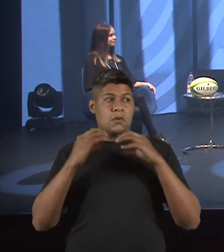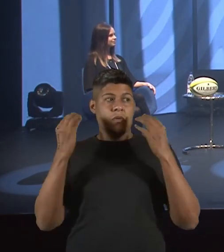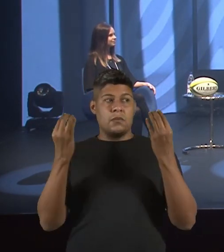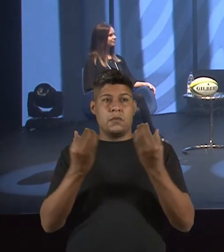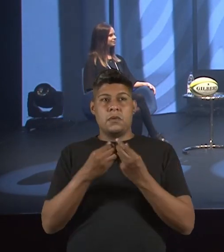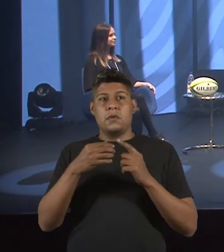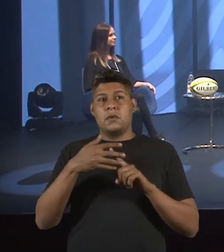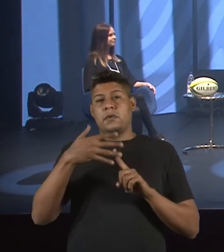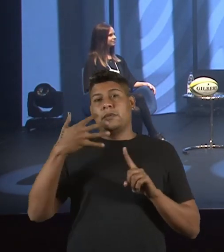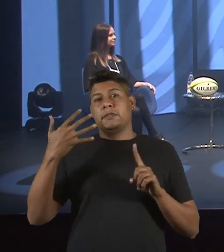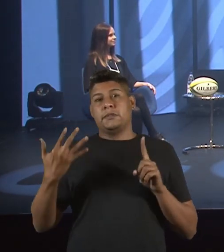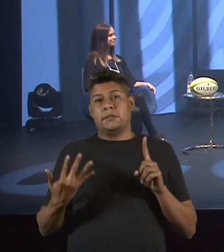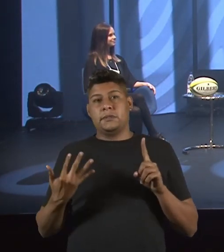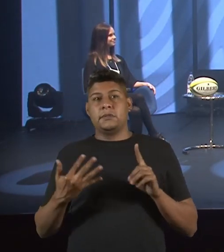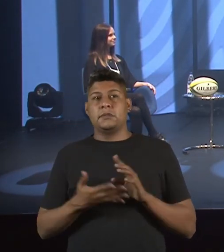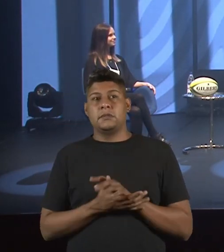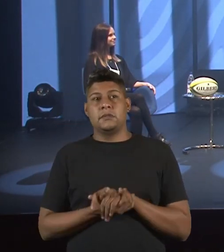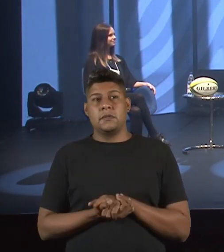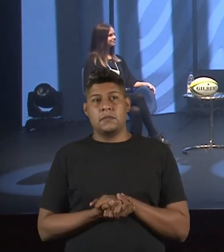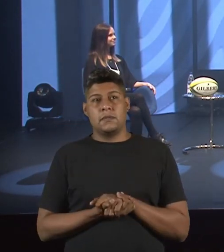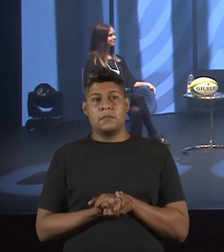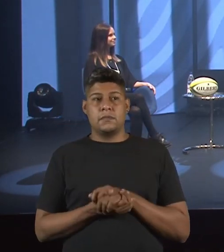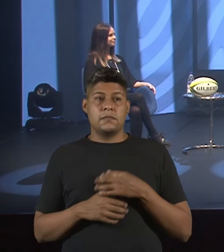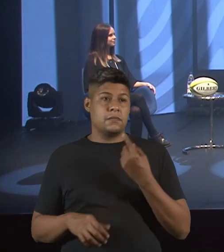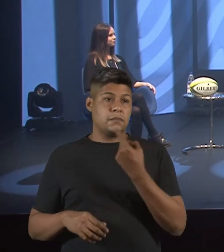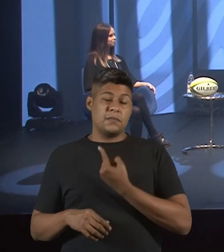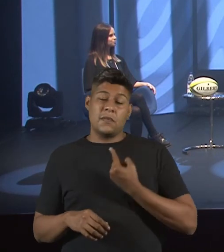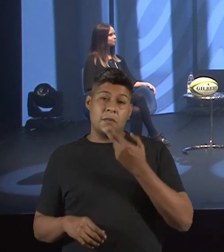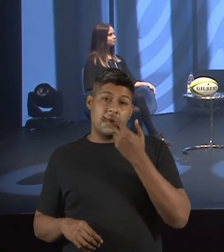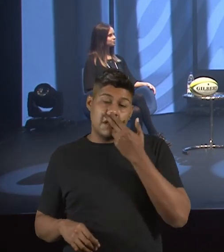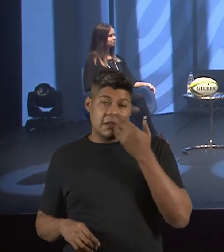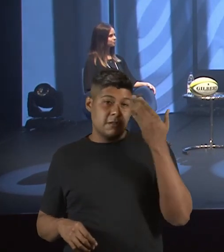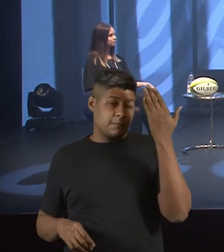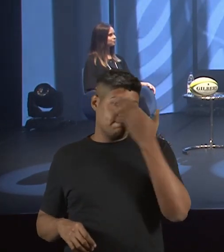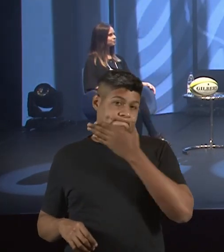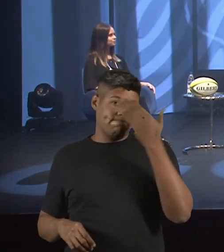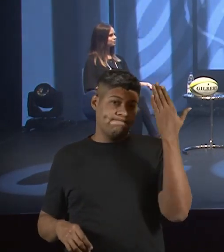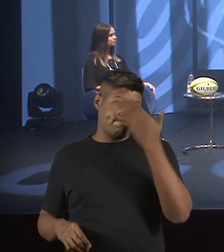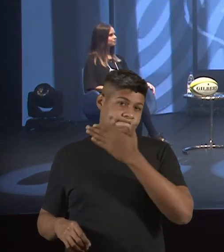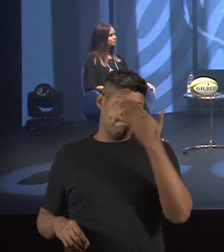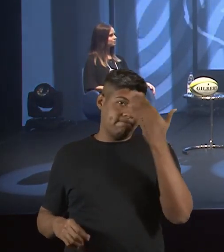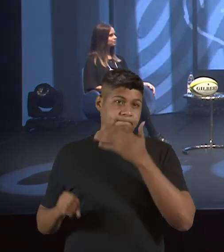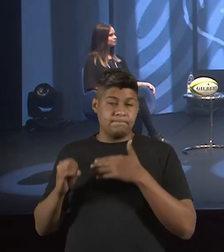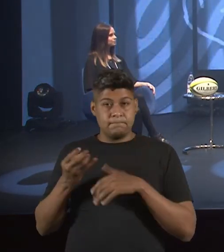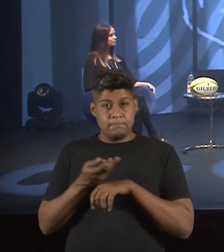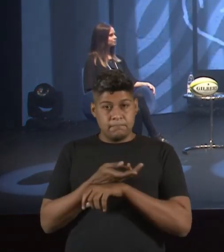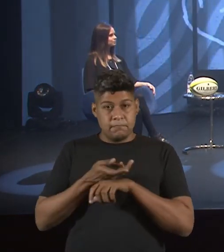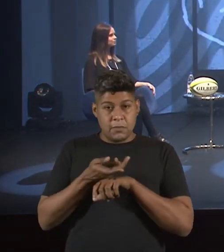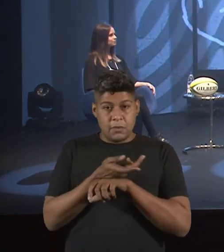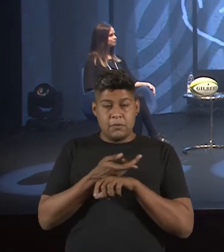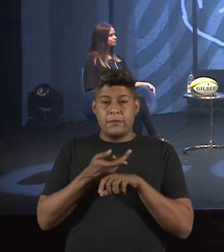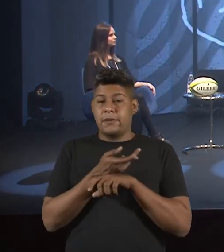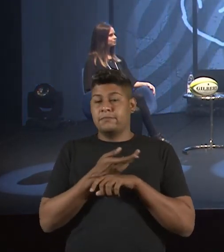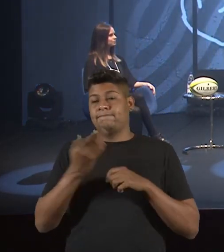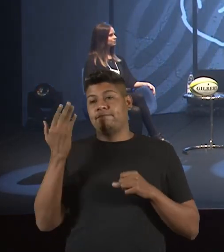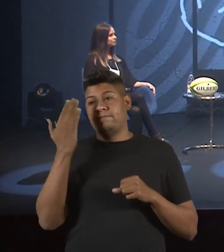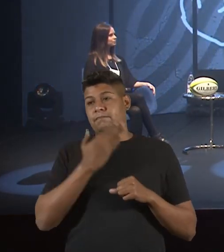LGBTQIA+. Mas a gente não enxerga, se a gente procurar, esse não é um exercício fácil.